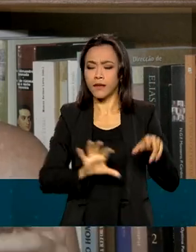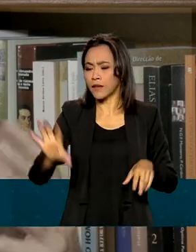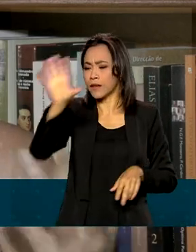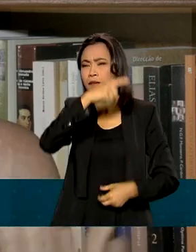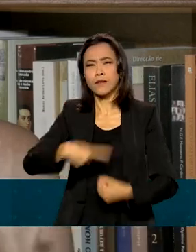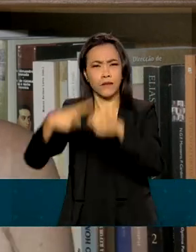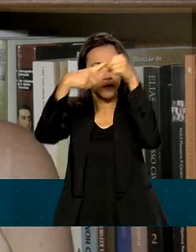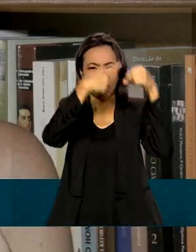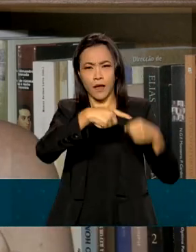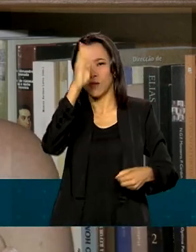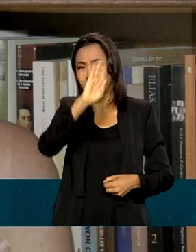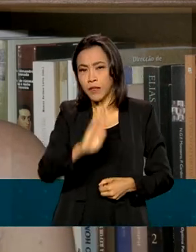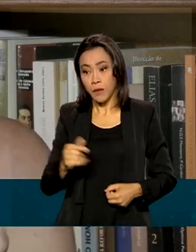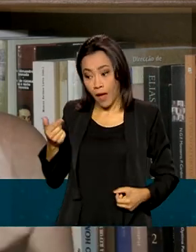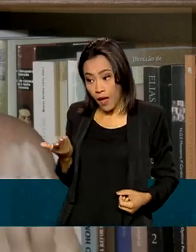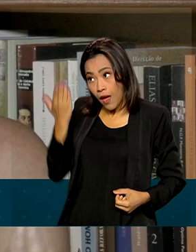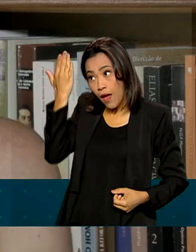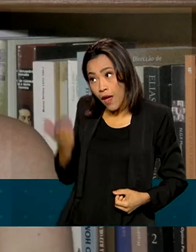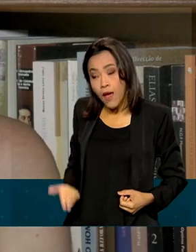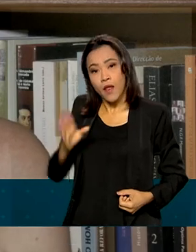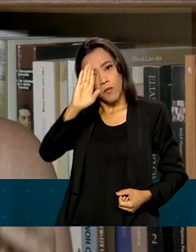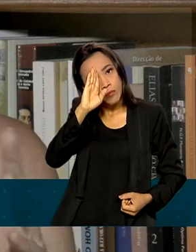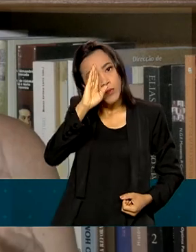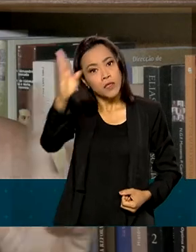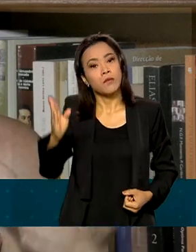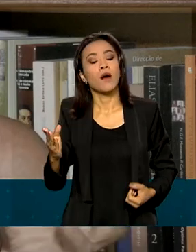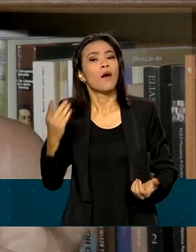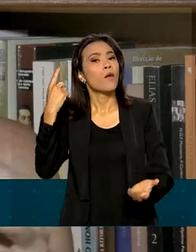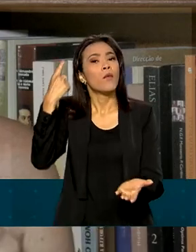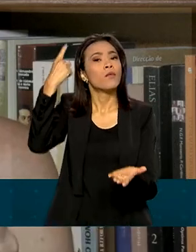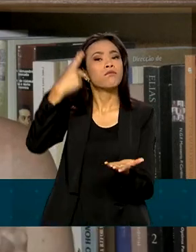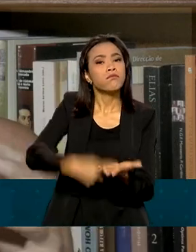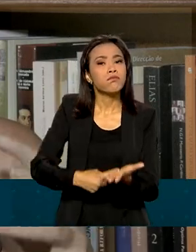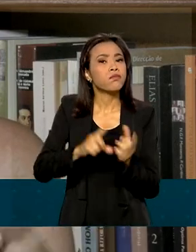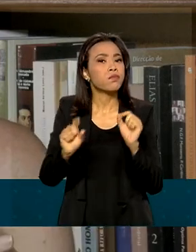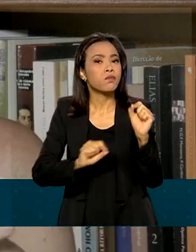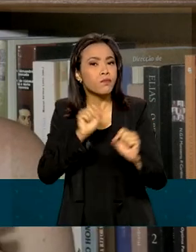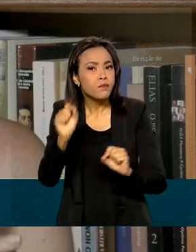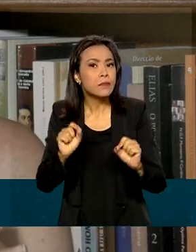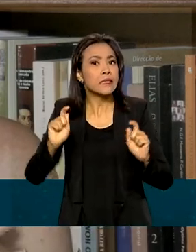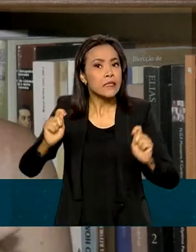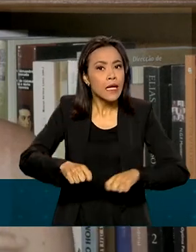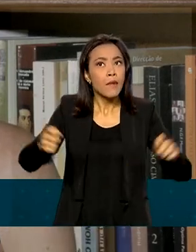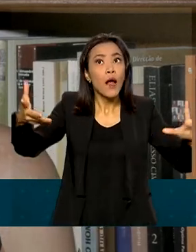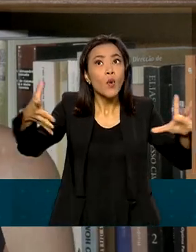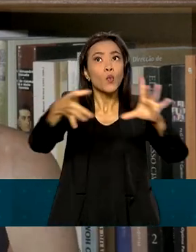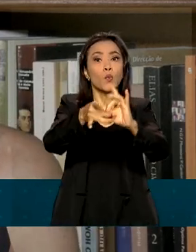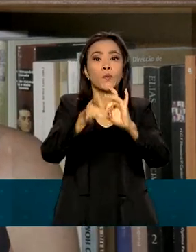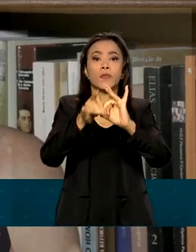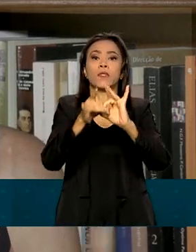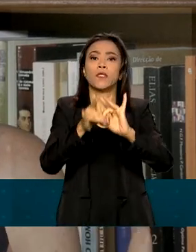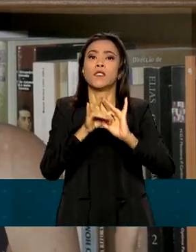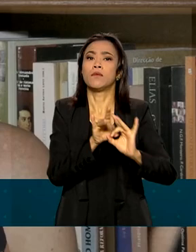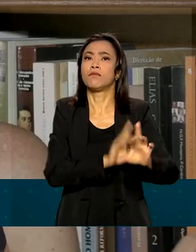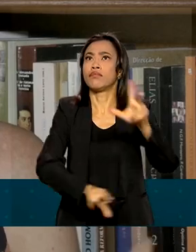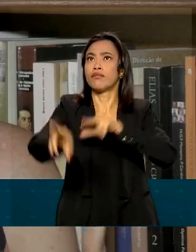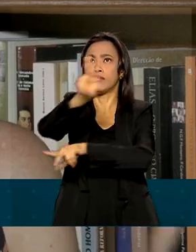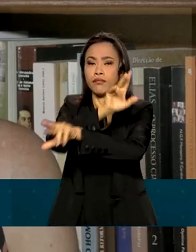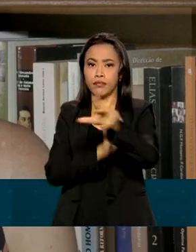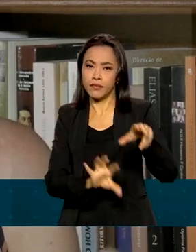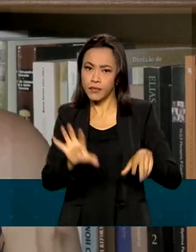Brasil, ele vai se apresentando como um elemento capaz de garantir a unidade do